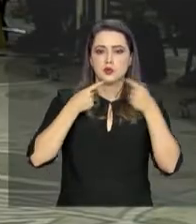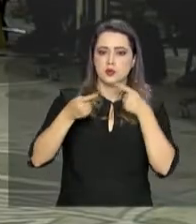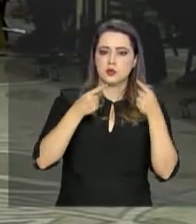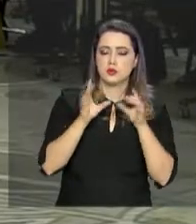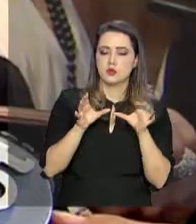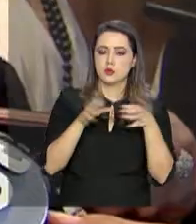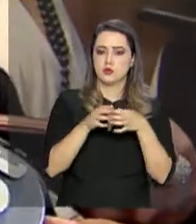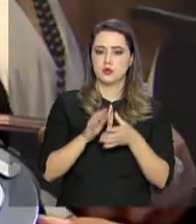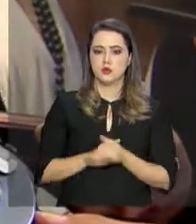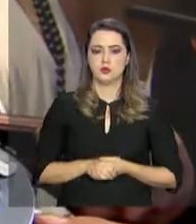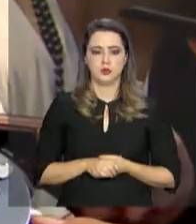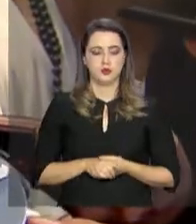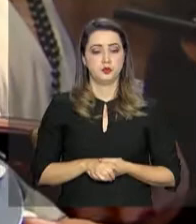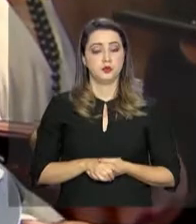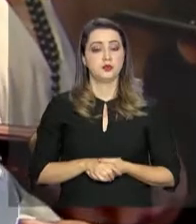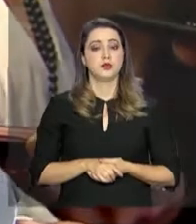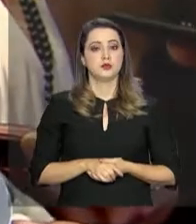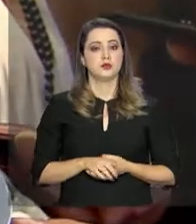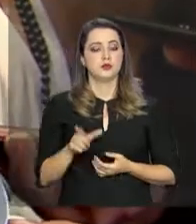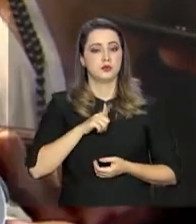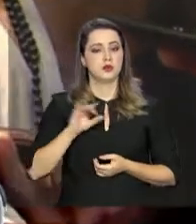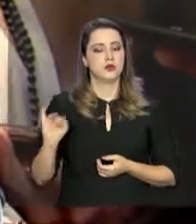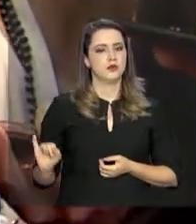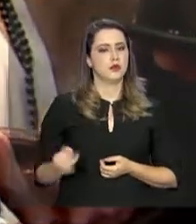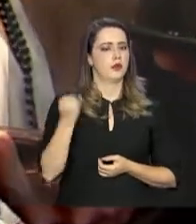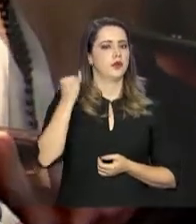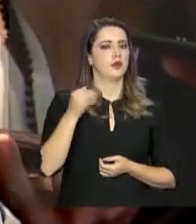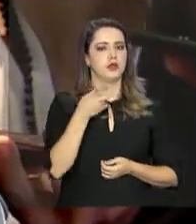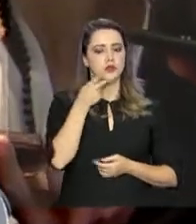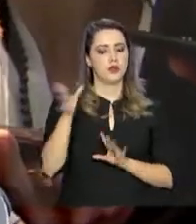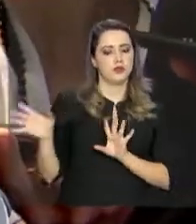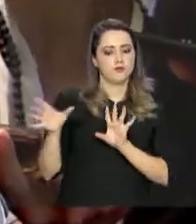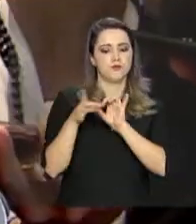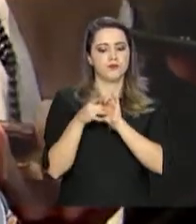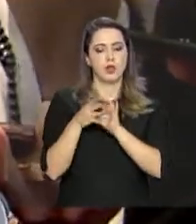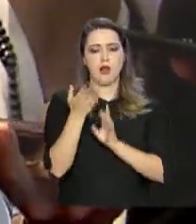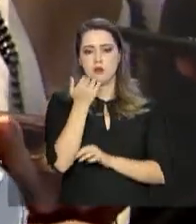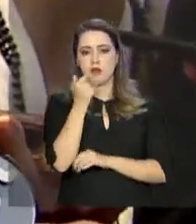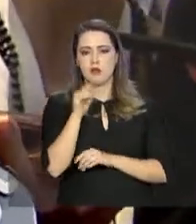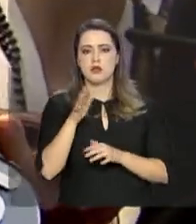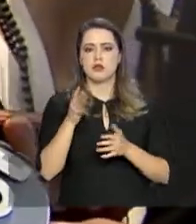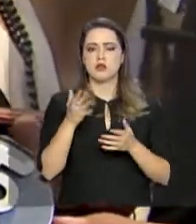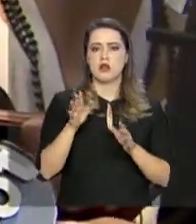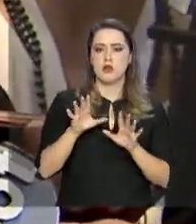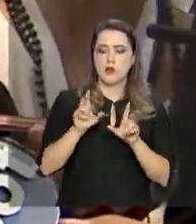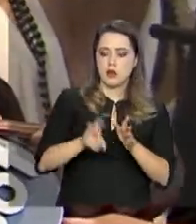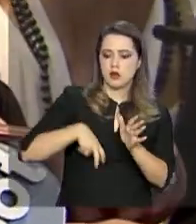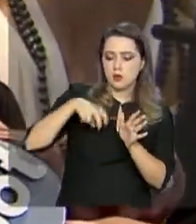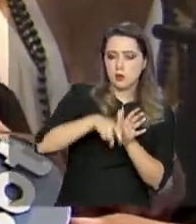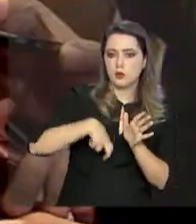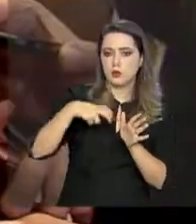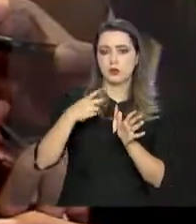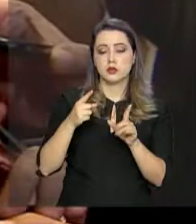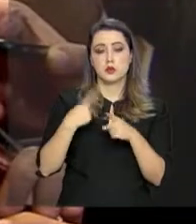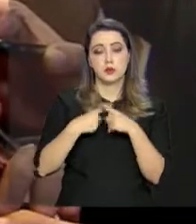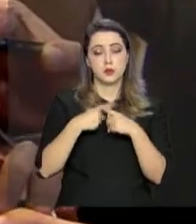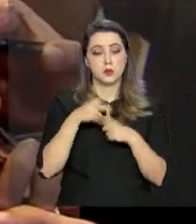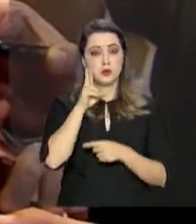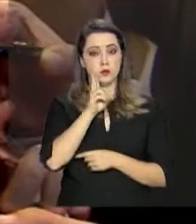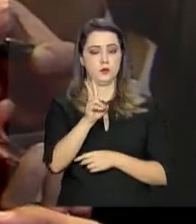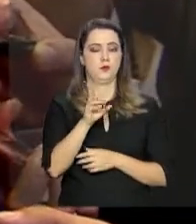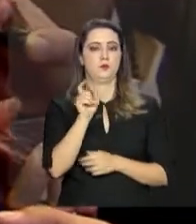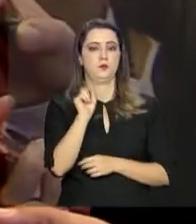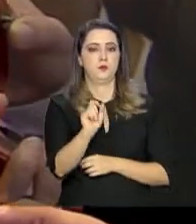na conferência. Houve oportunidade de dizer da integração, especialmente na área de alimentação, na área de agricultura, que se verificou